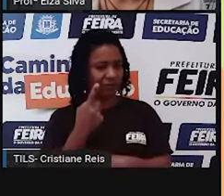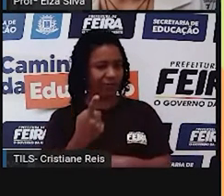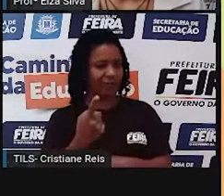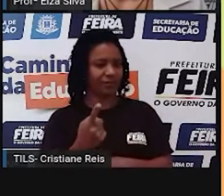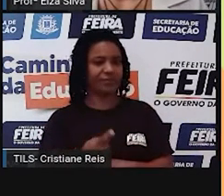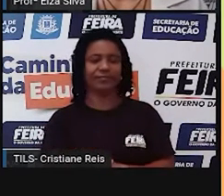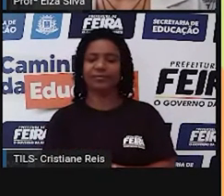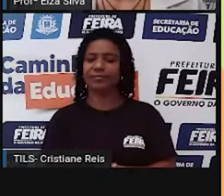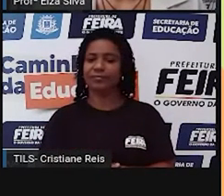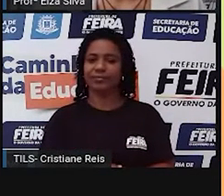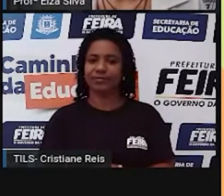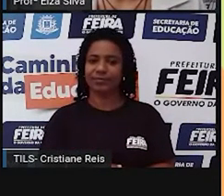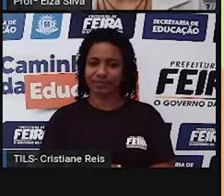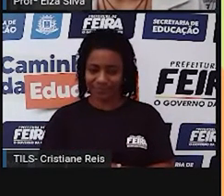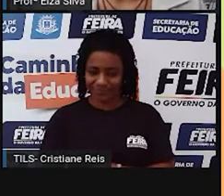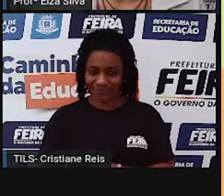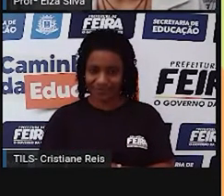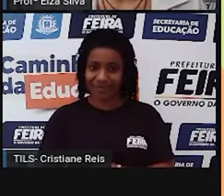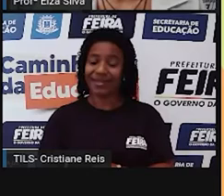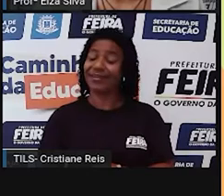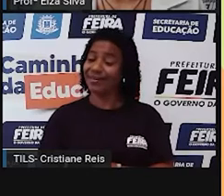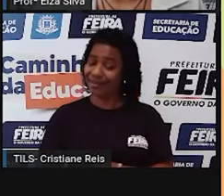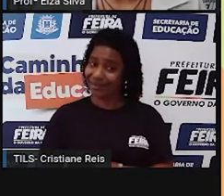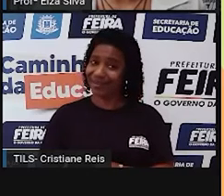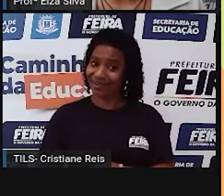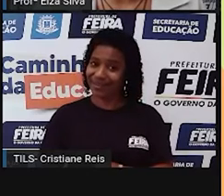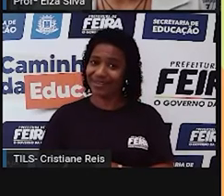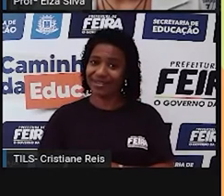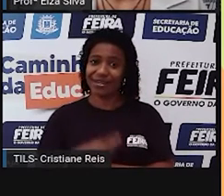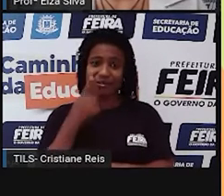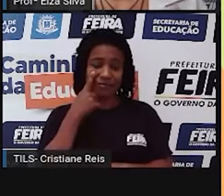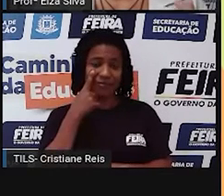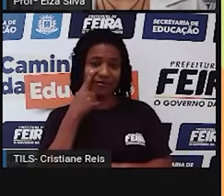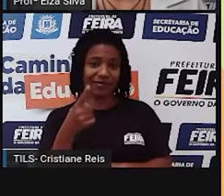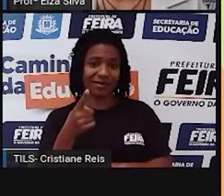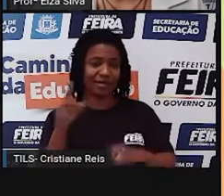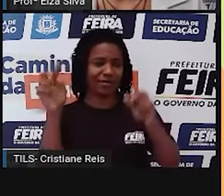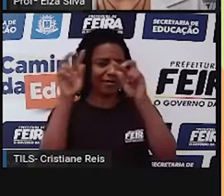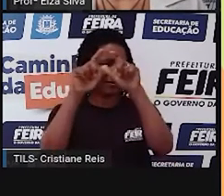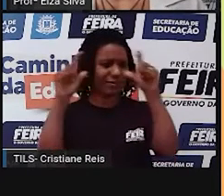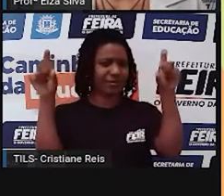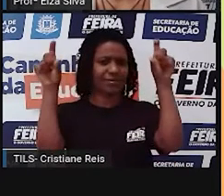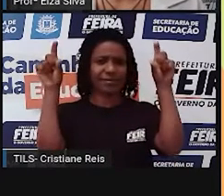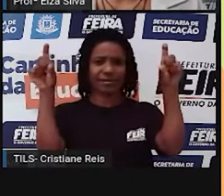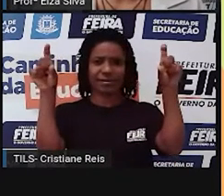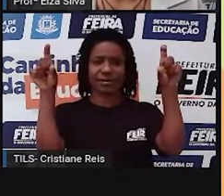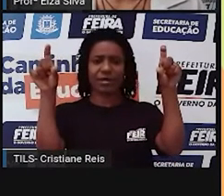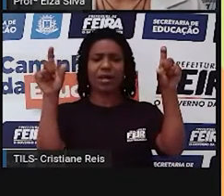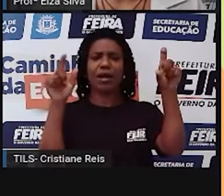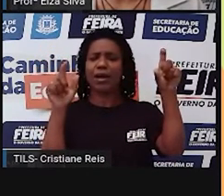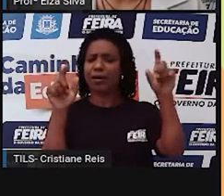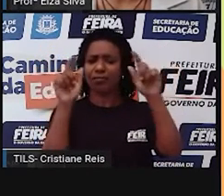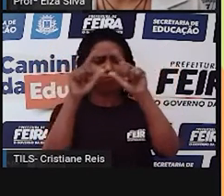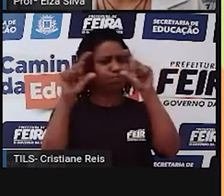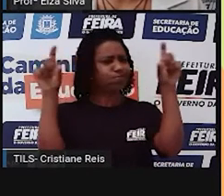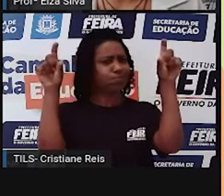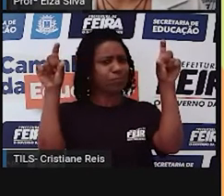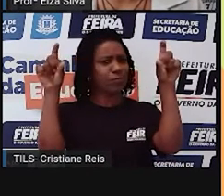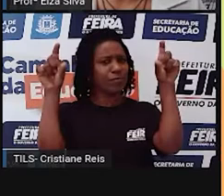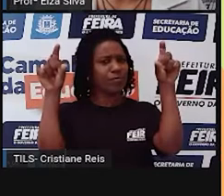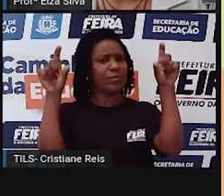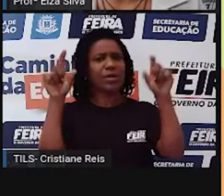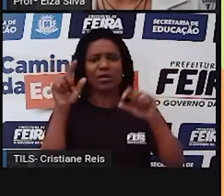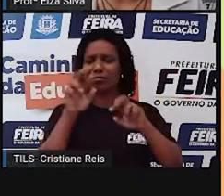diversity. Observe que esta palavra está no título, diversity, ela se repete várias